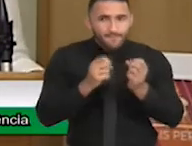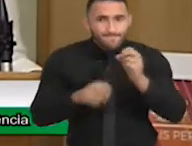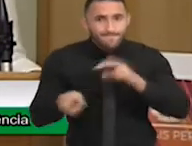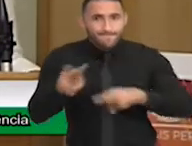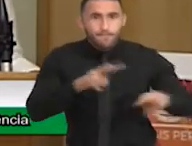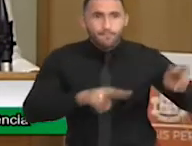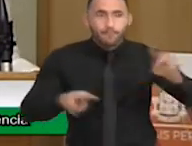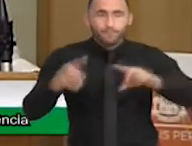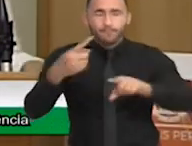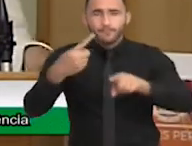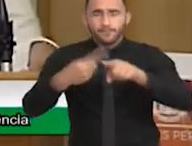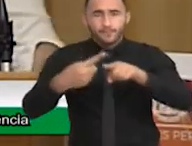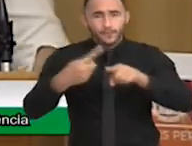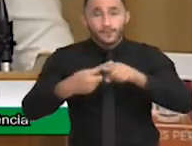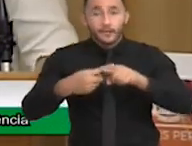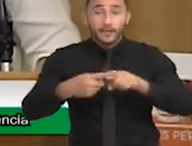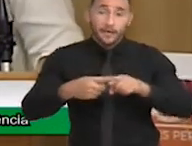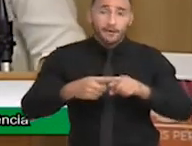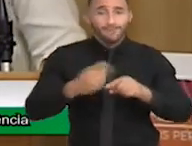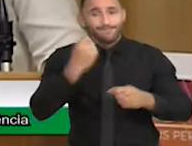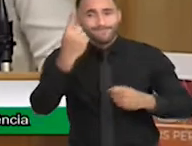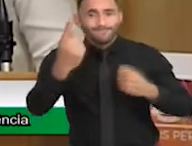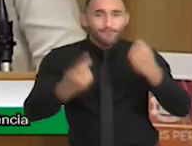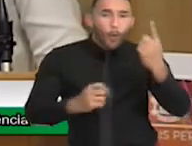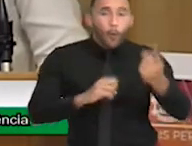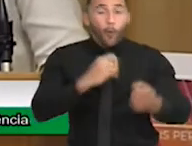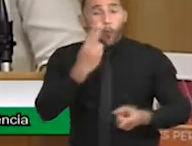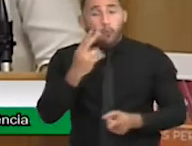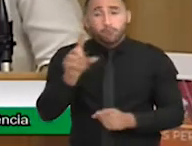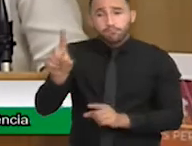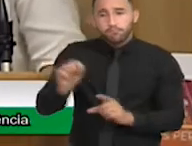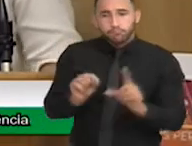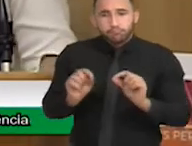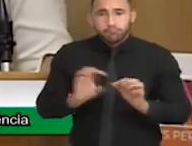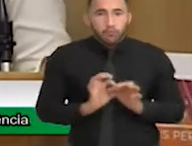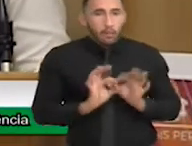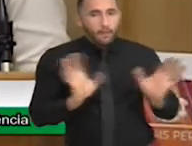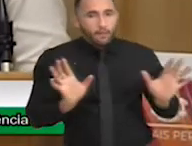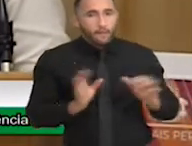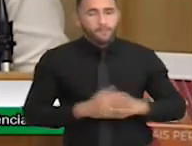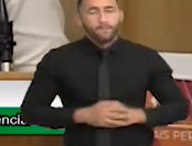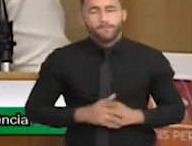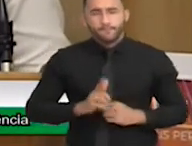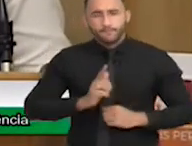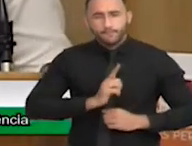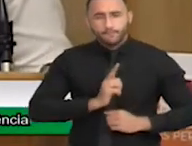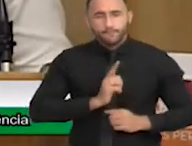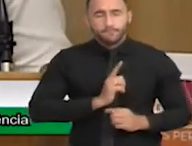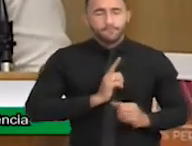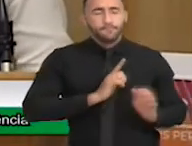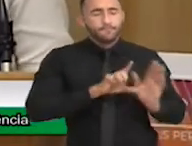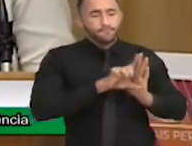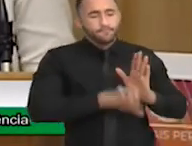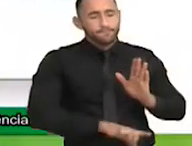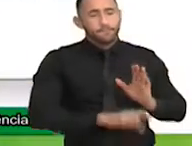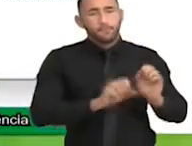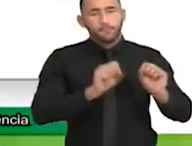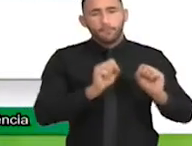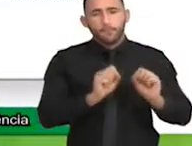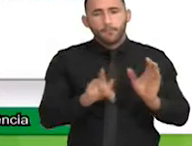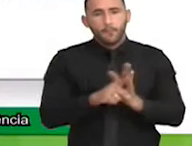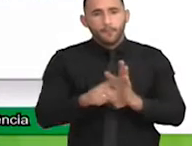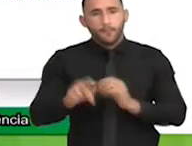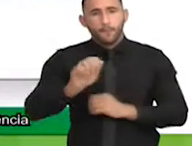transitório e porque é optativo. aí nós temos a portaria do AE, que dispõe da organização de sala de